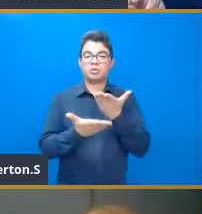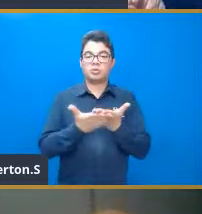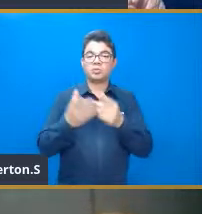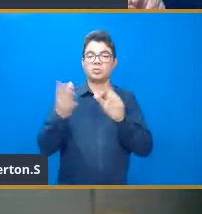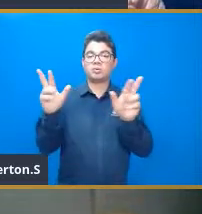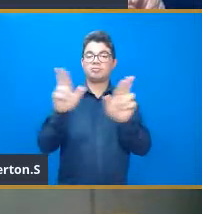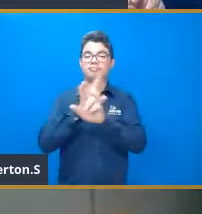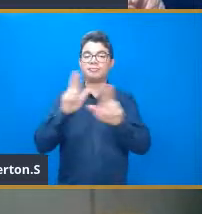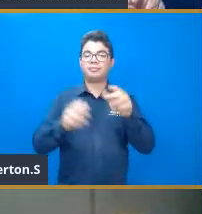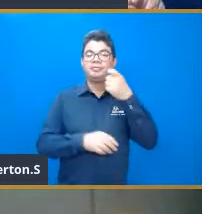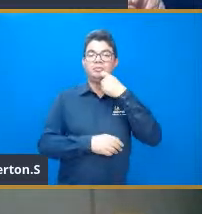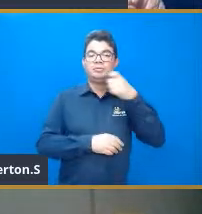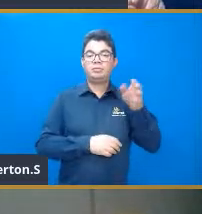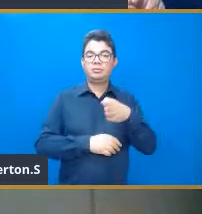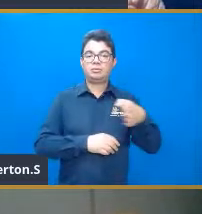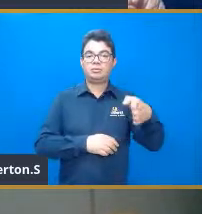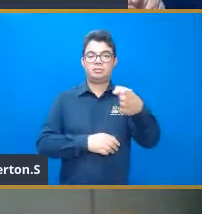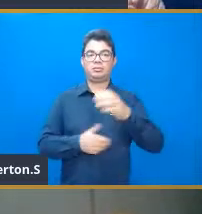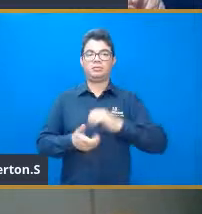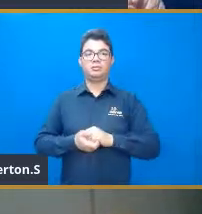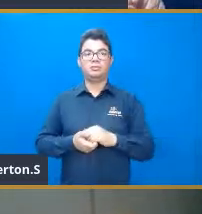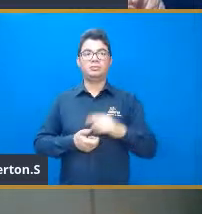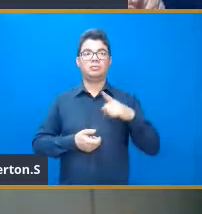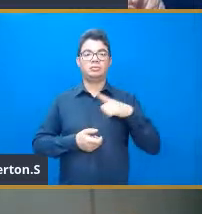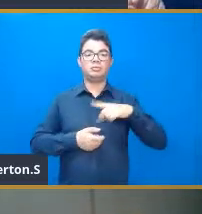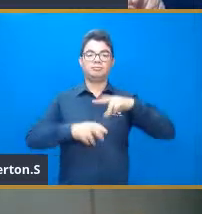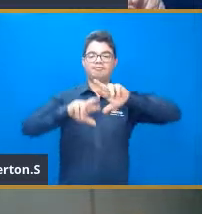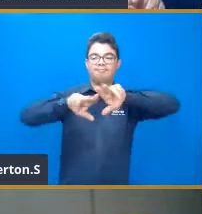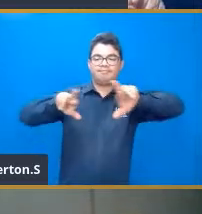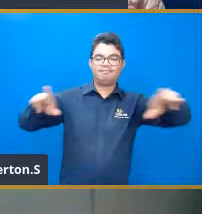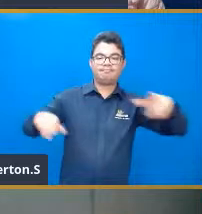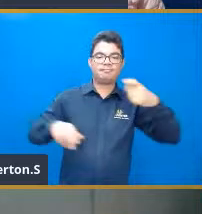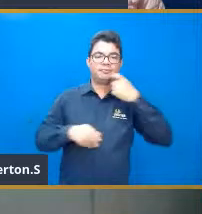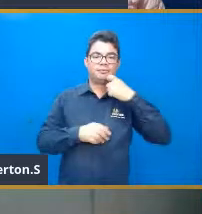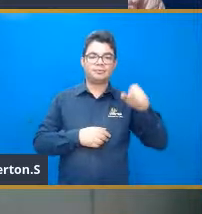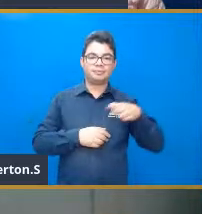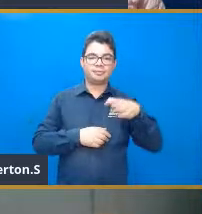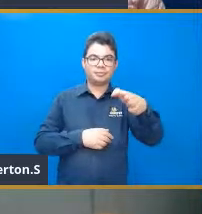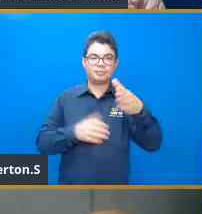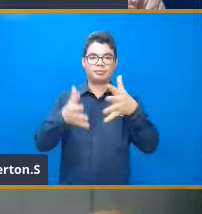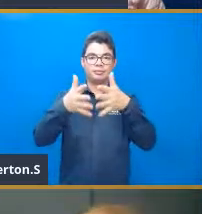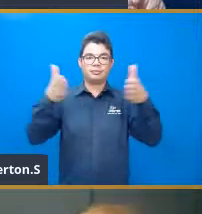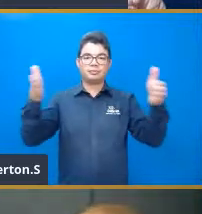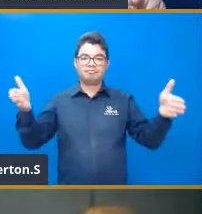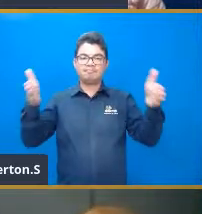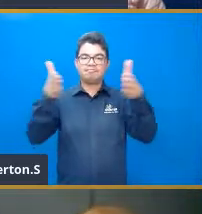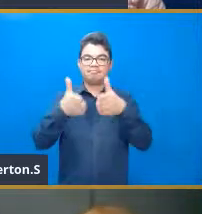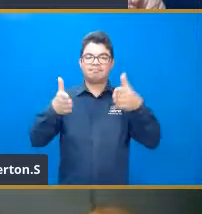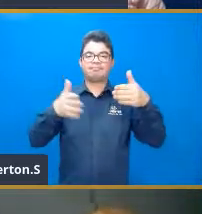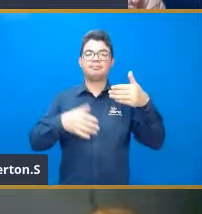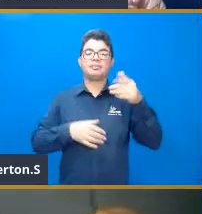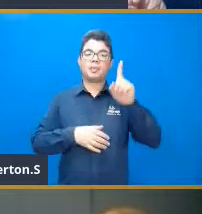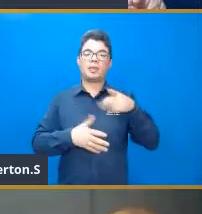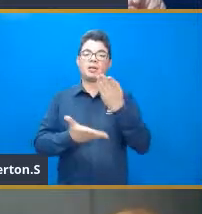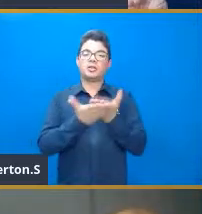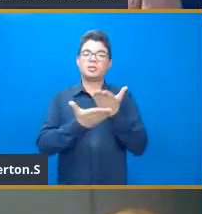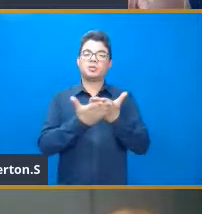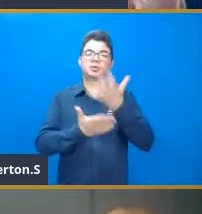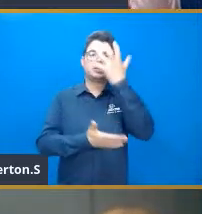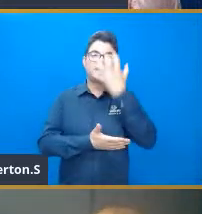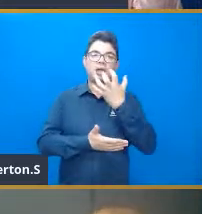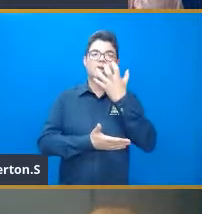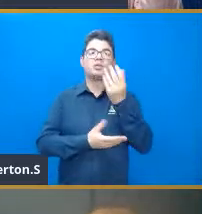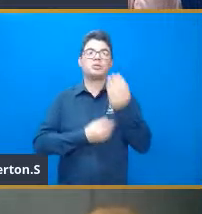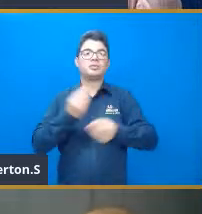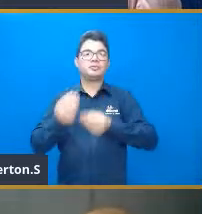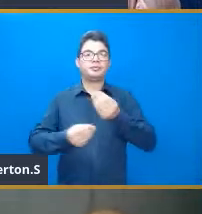peixes. Então, ela tinha lá as espécies, né? Os tamanhos dos peixes, da cor das regiões. Então, ela tinha um estudo bastante sério em relação